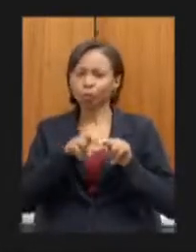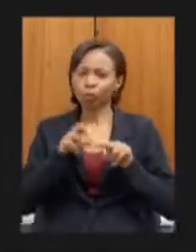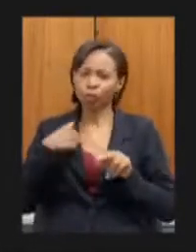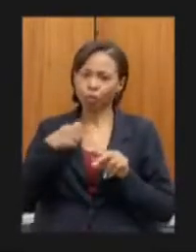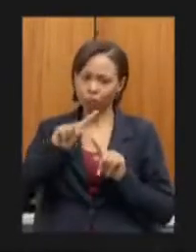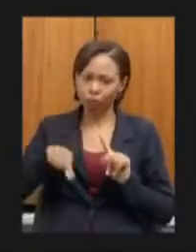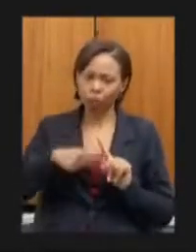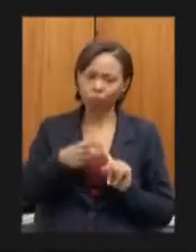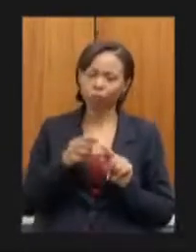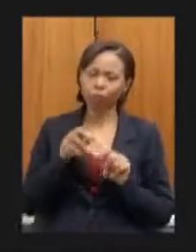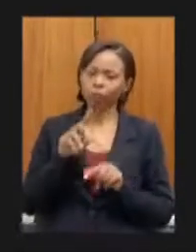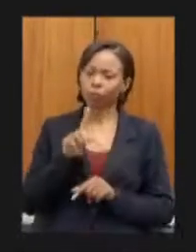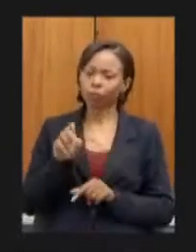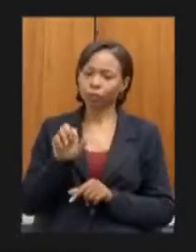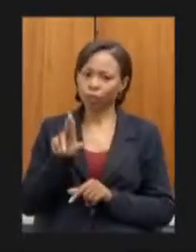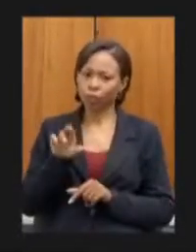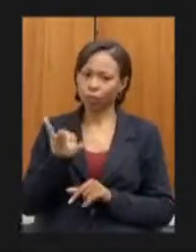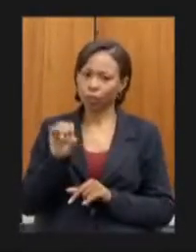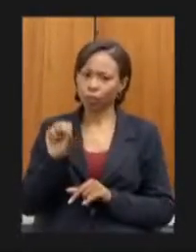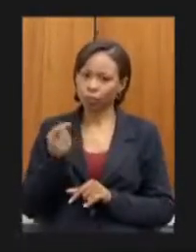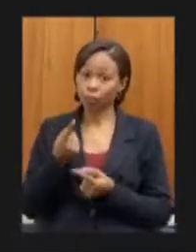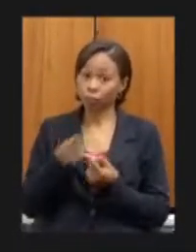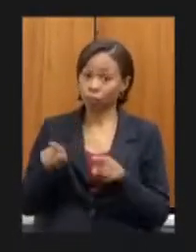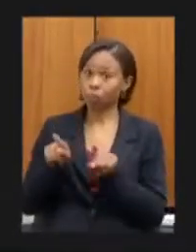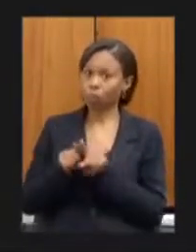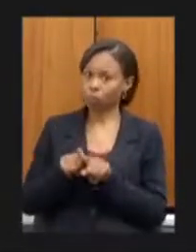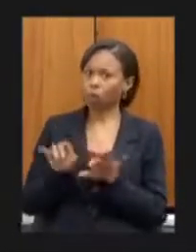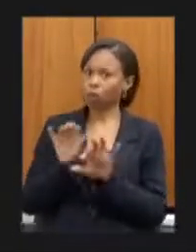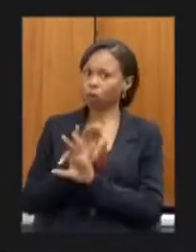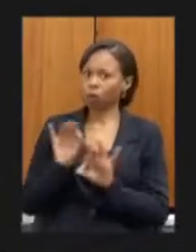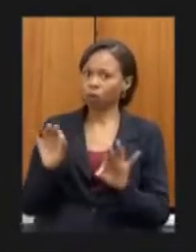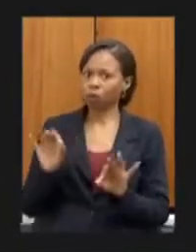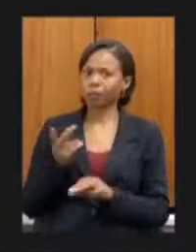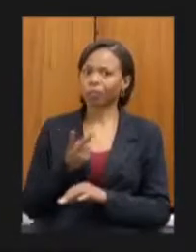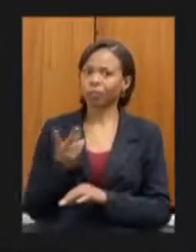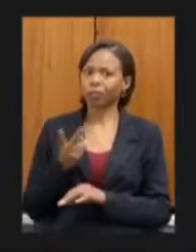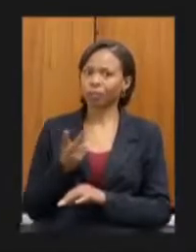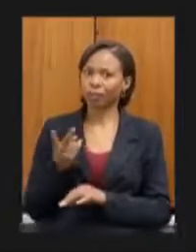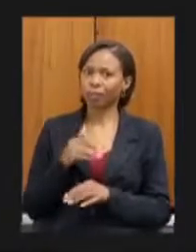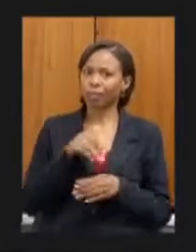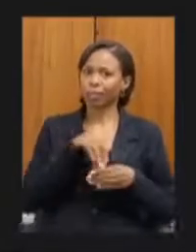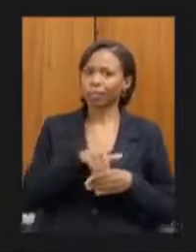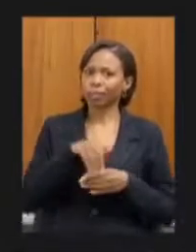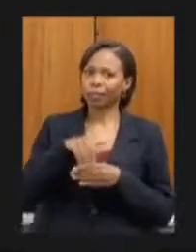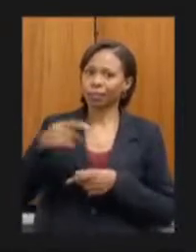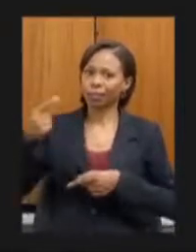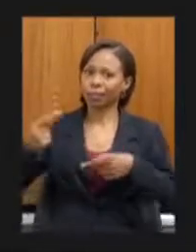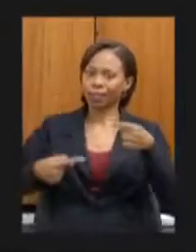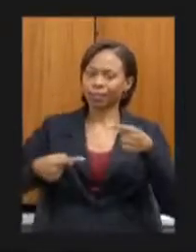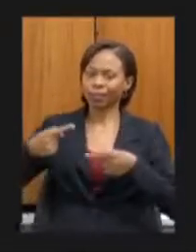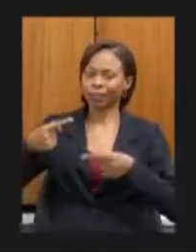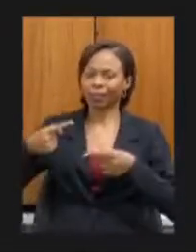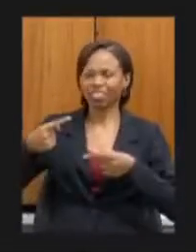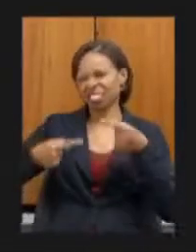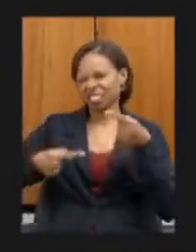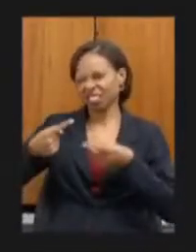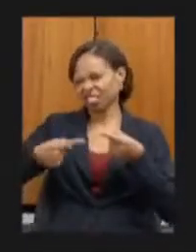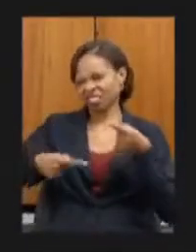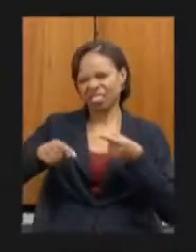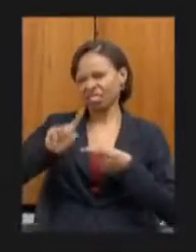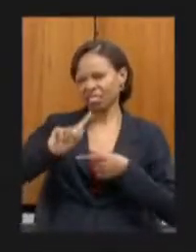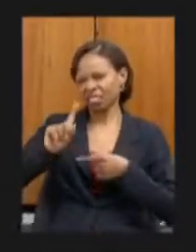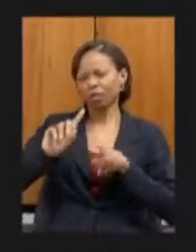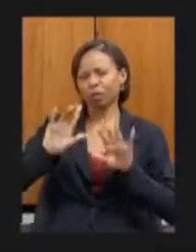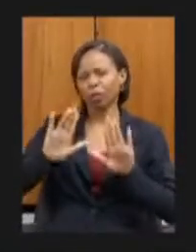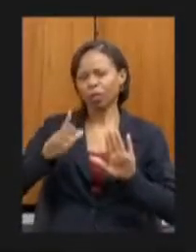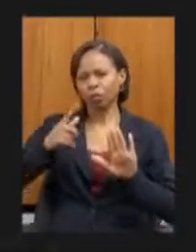José Reis nós temos um parceria grande nós disputamos só na eleição disputamos não nós pegamos a mesma